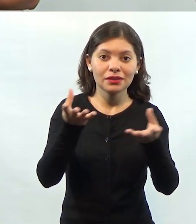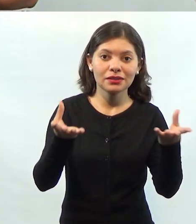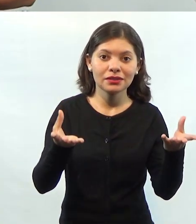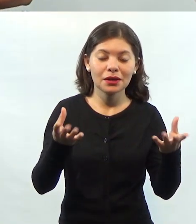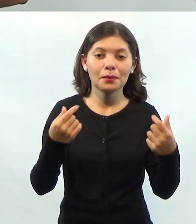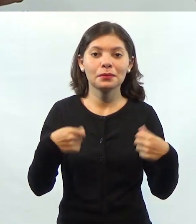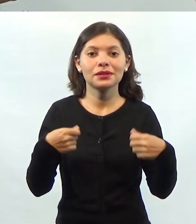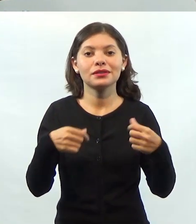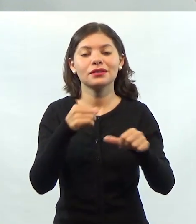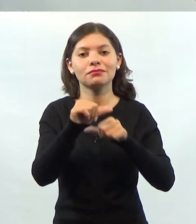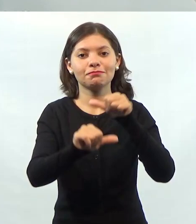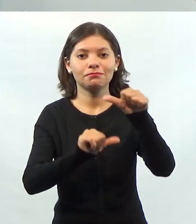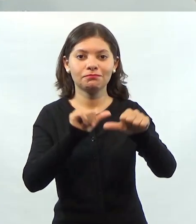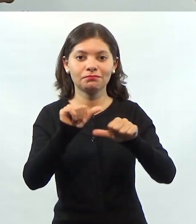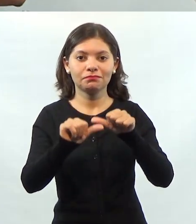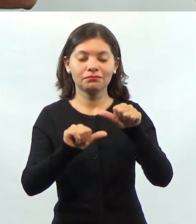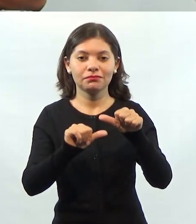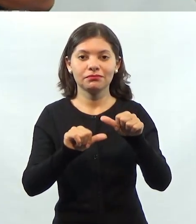essa transformação.